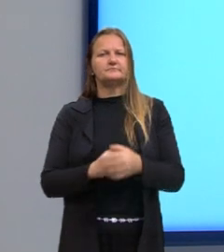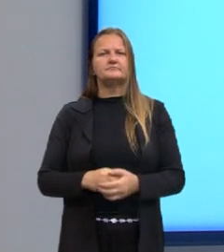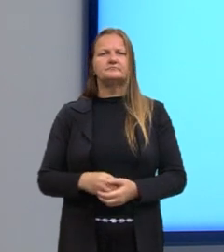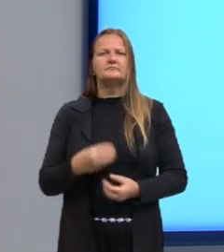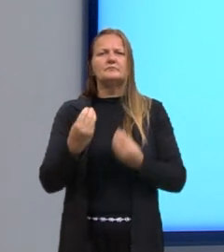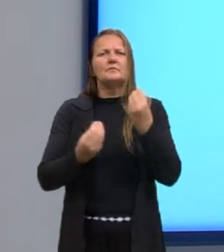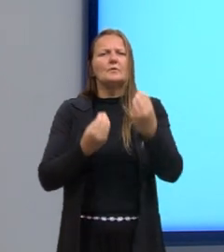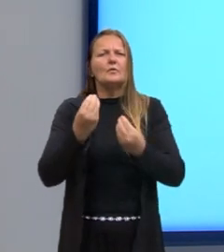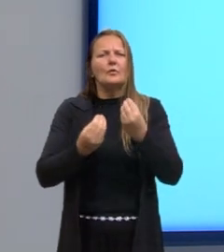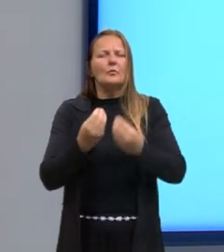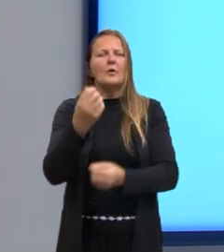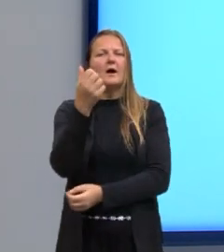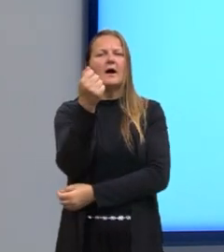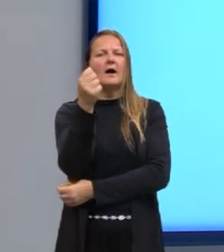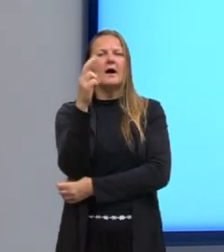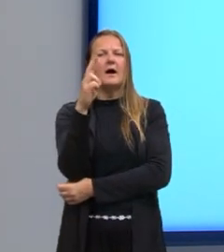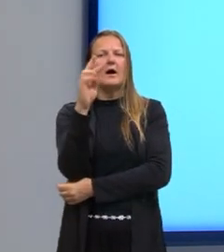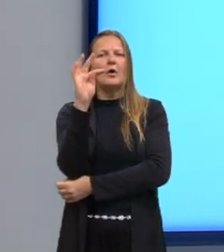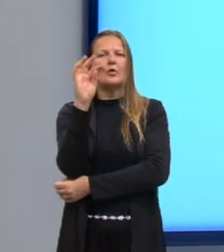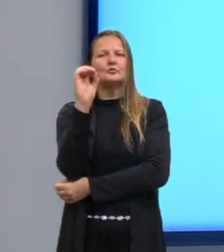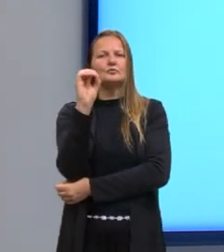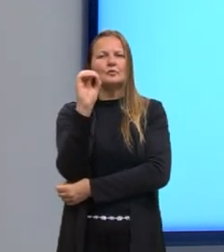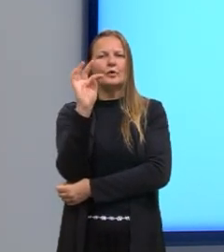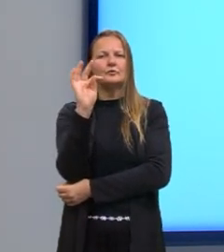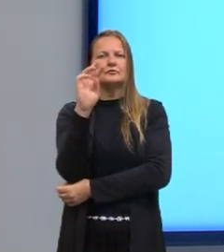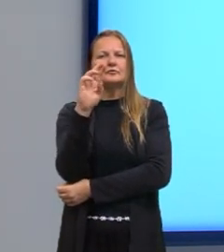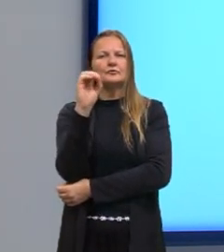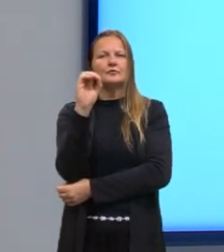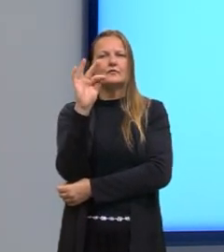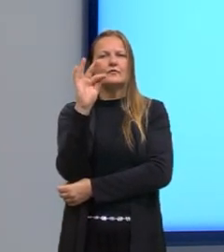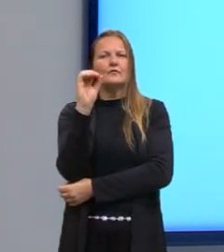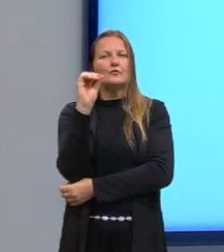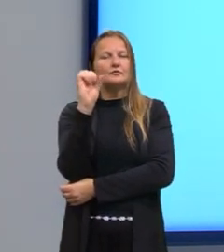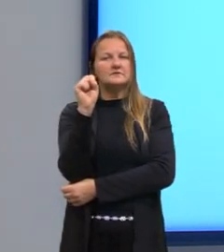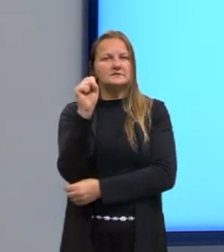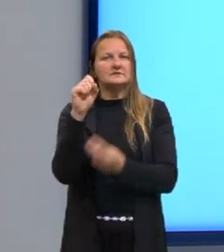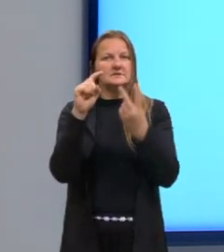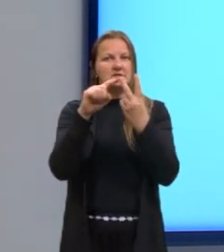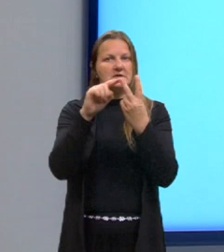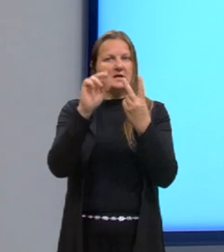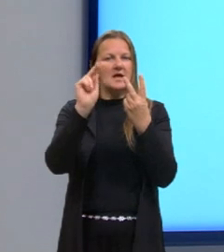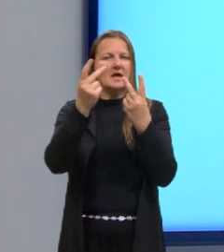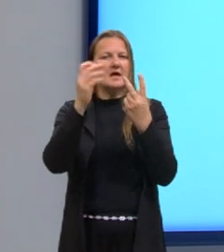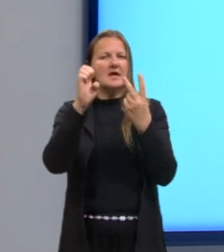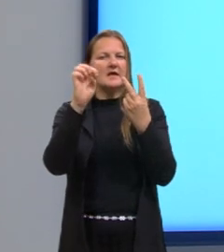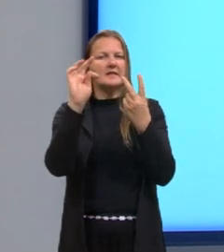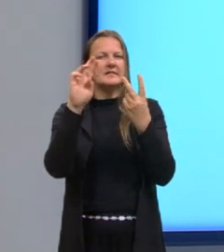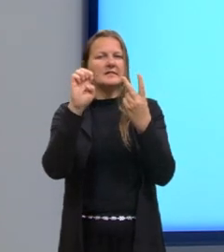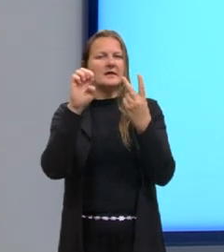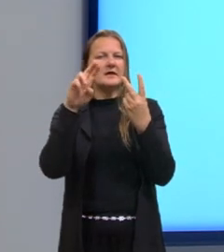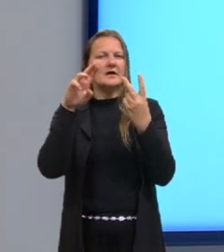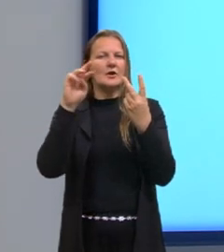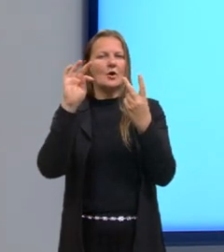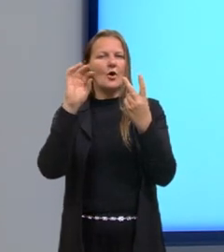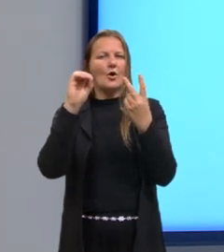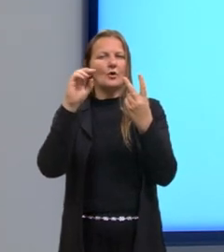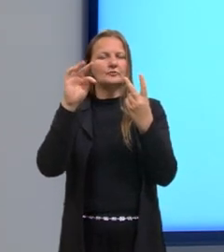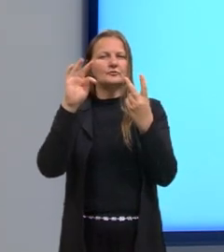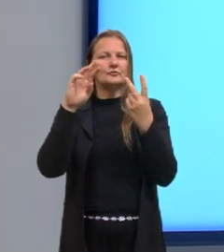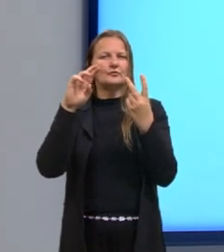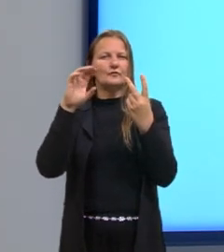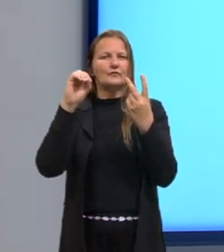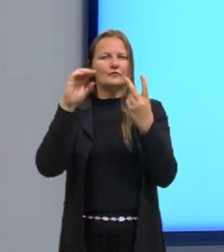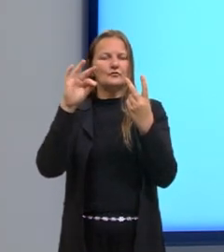Organismos autótrofos e heterótrofos realizam processos complementares que